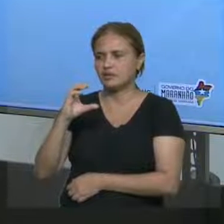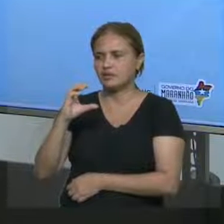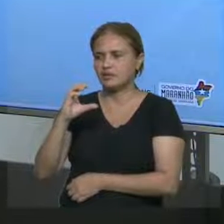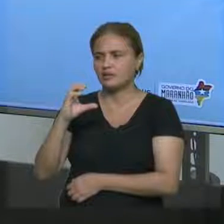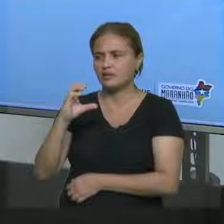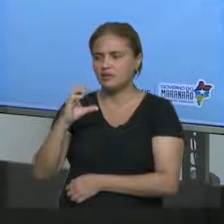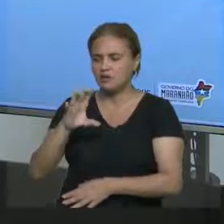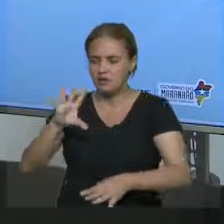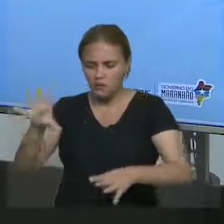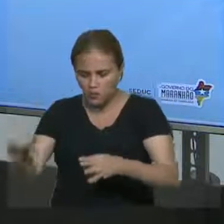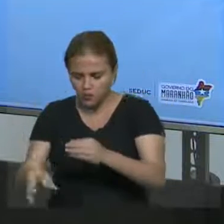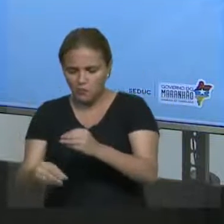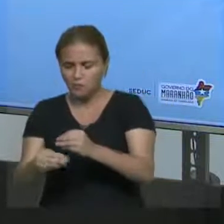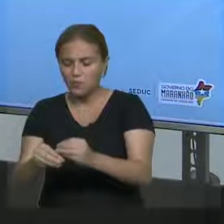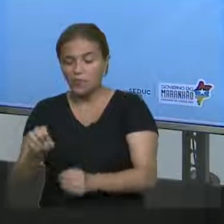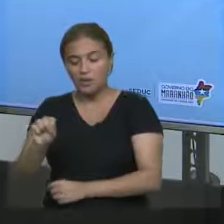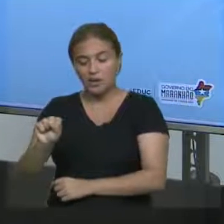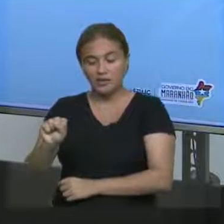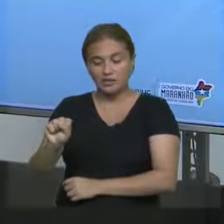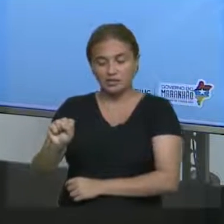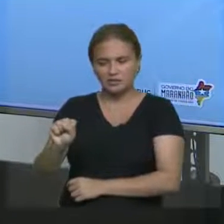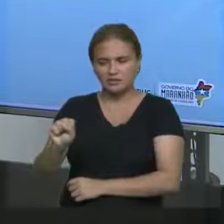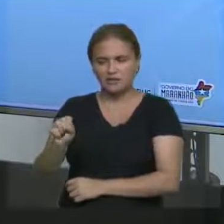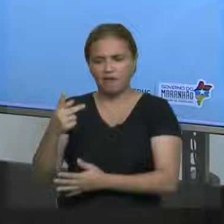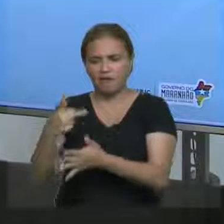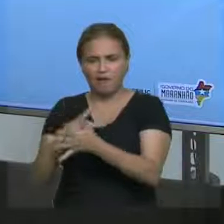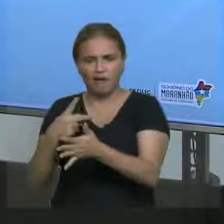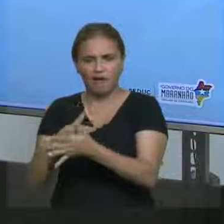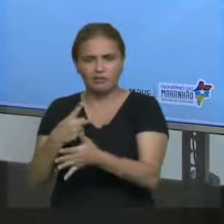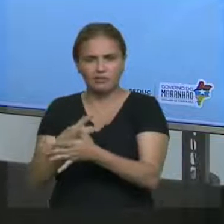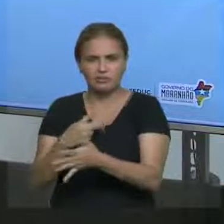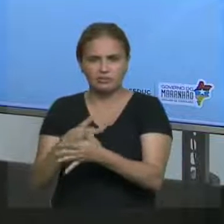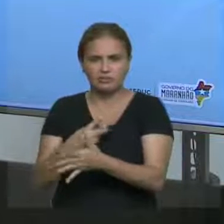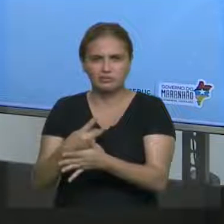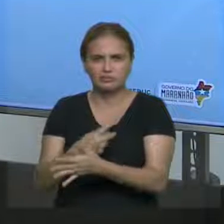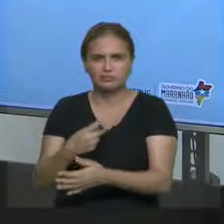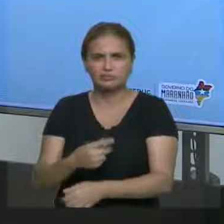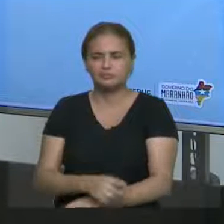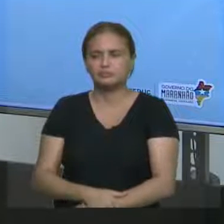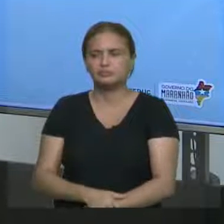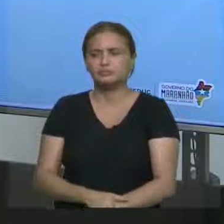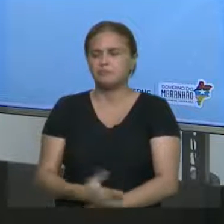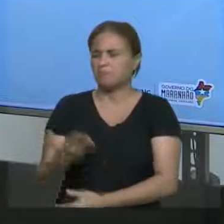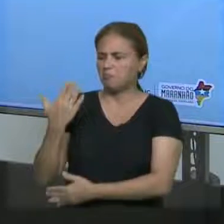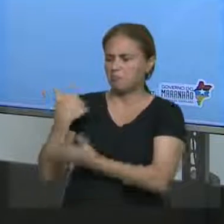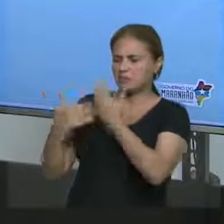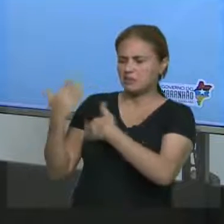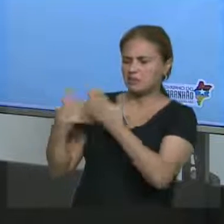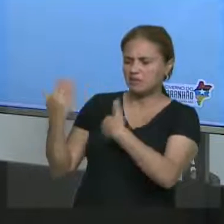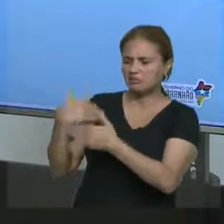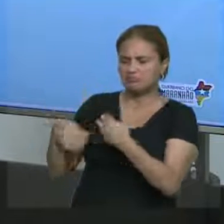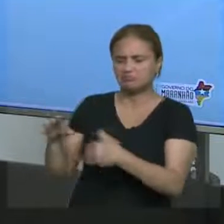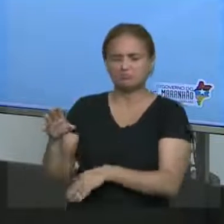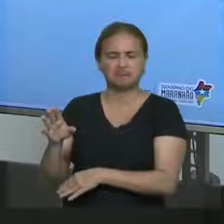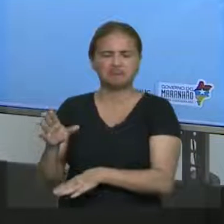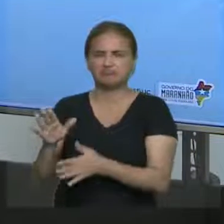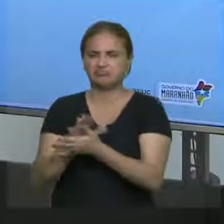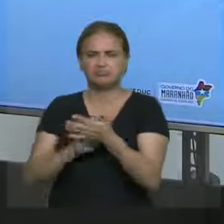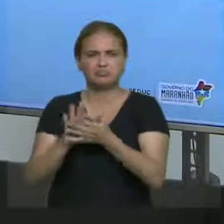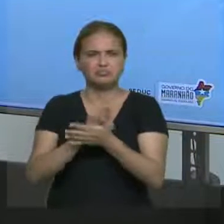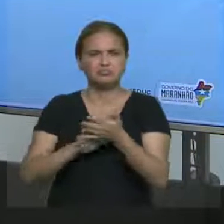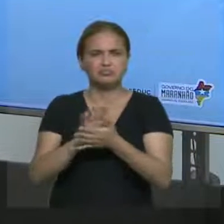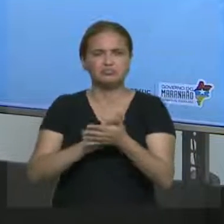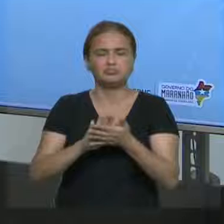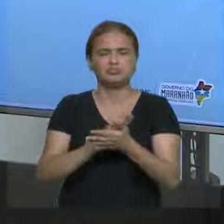relacionado à terceira pessoa. Letra D, smoked. Smoked é passado. Não falamos de passado ainda. Nada a ver, viu, gente? Então,